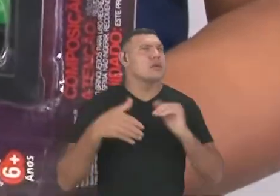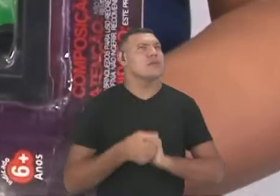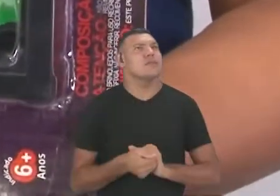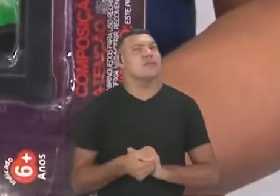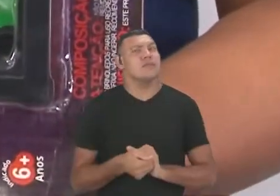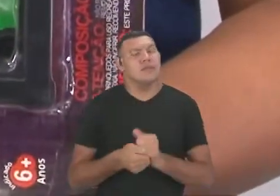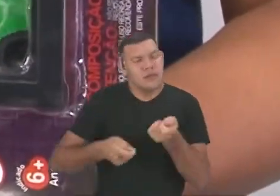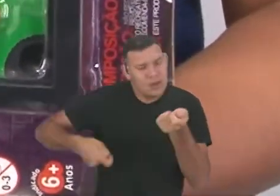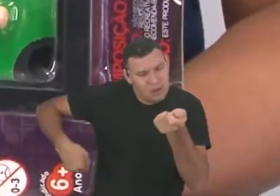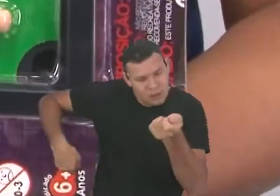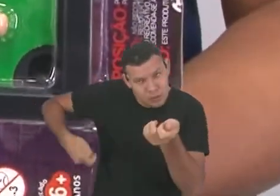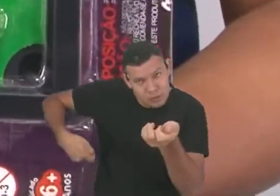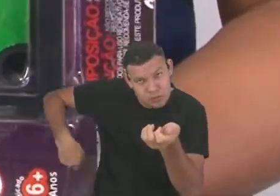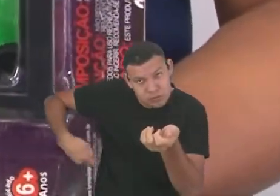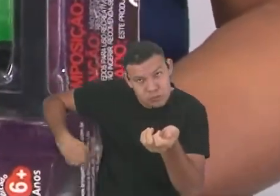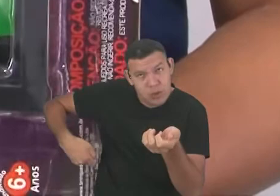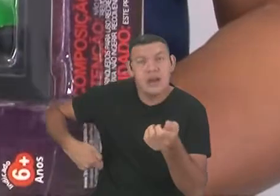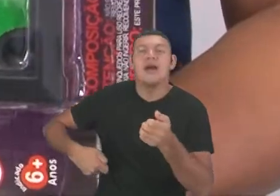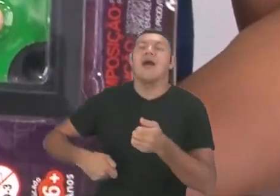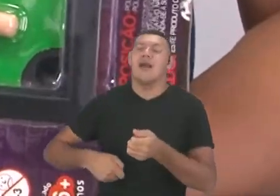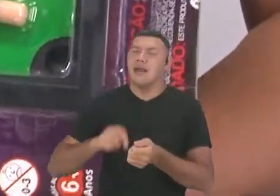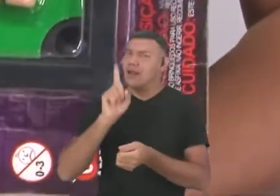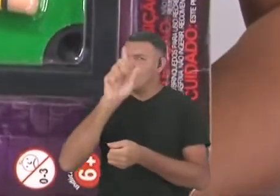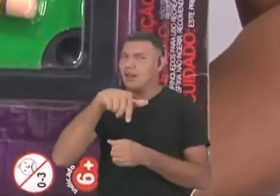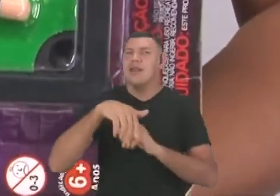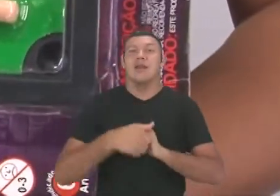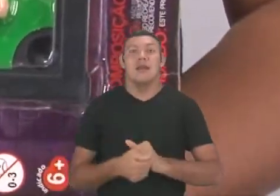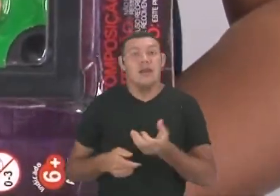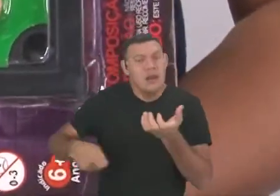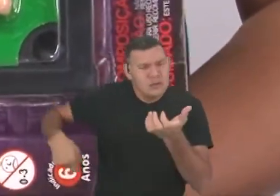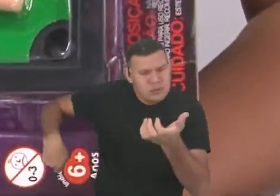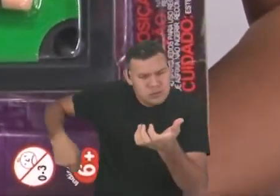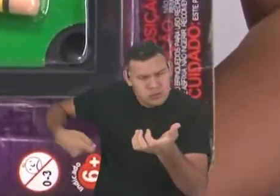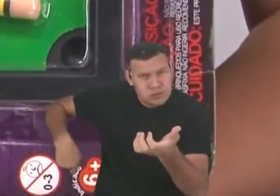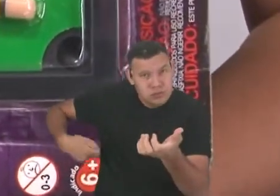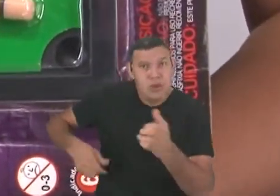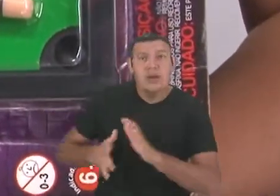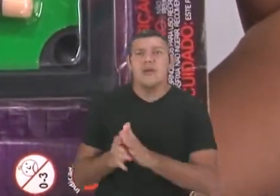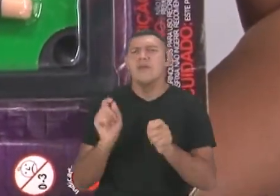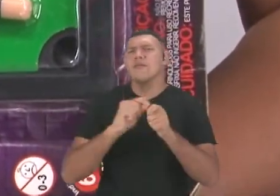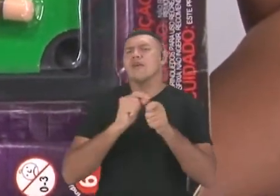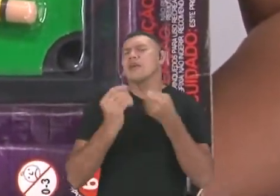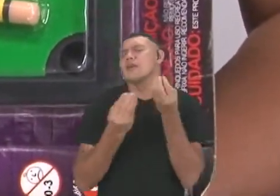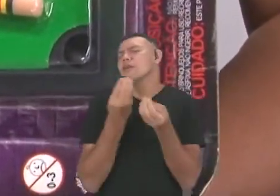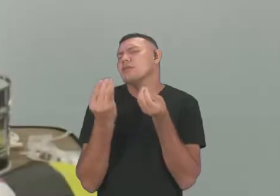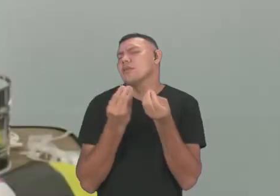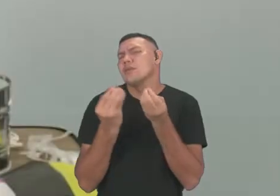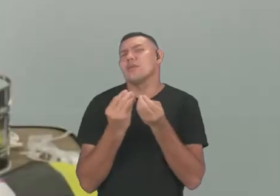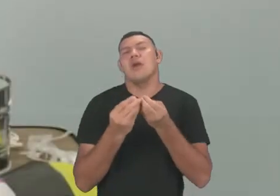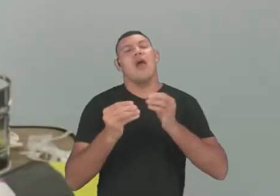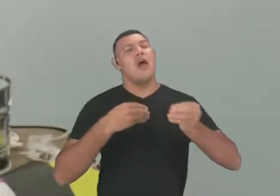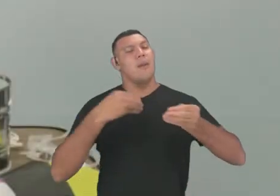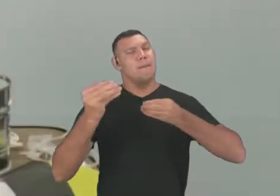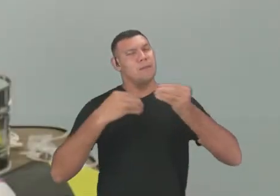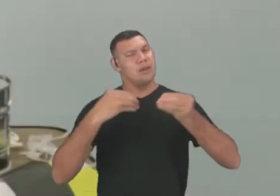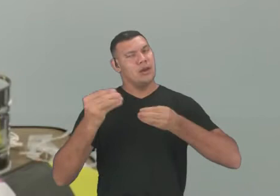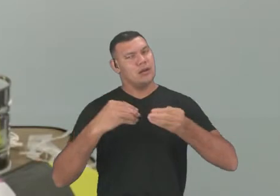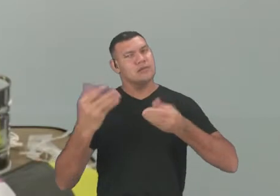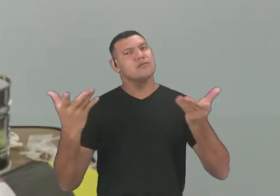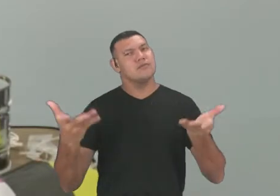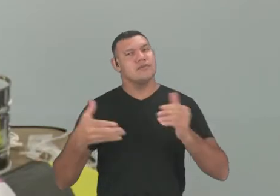A sinuca, sim, a sinuca. Essa sinuca, ela é feita toda de plástico, certo? Aqui,